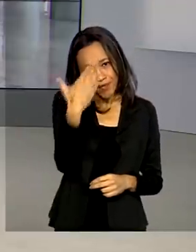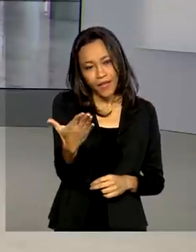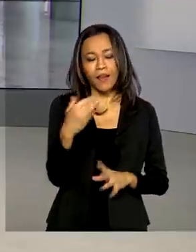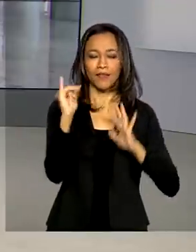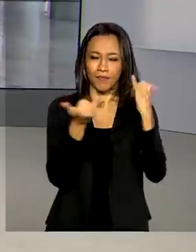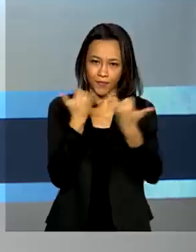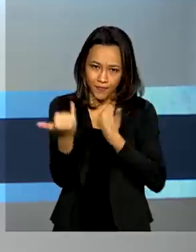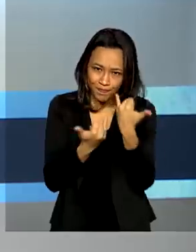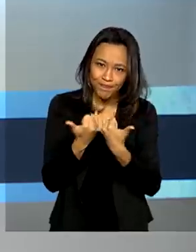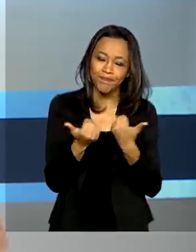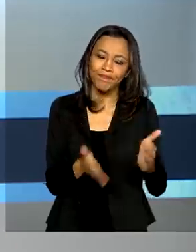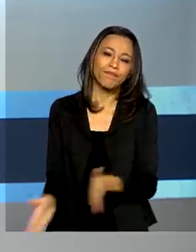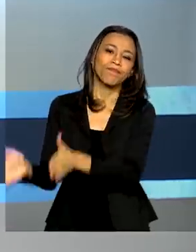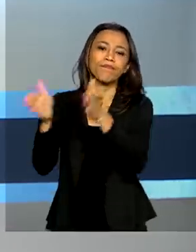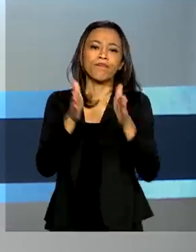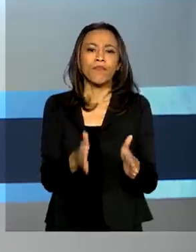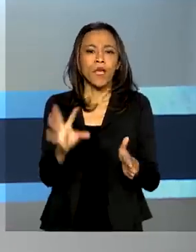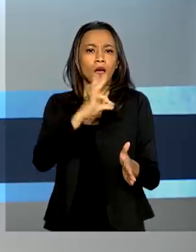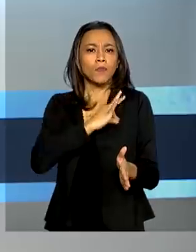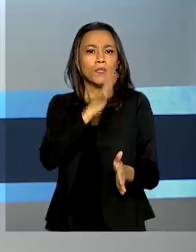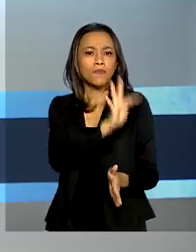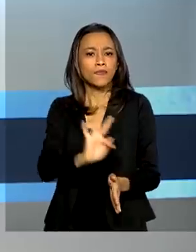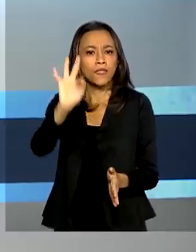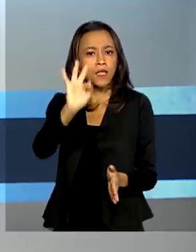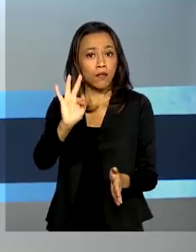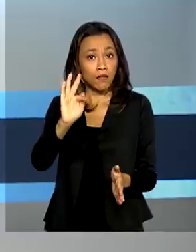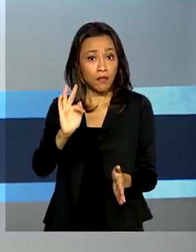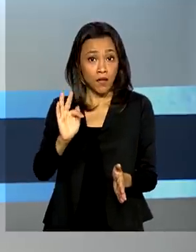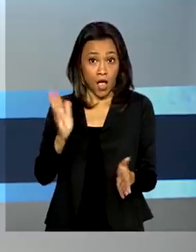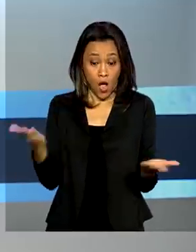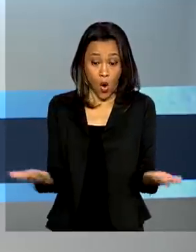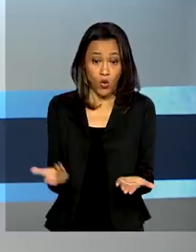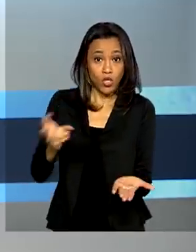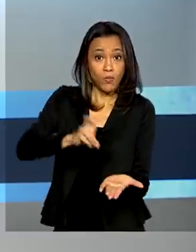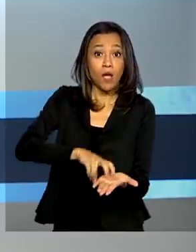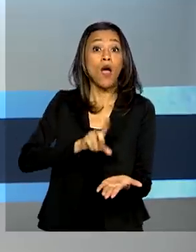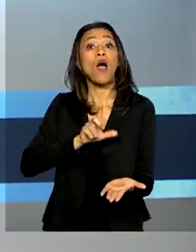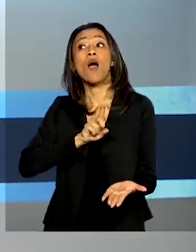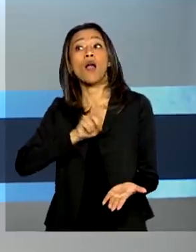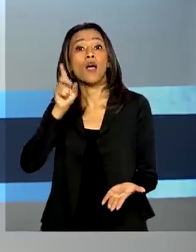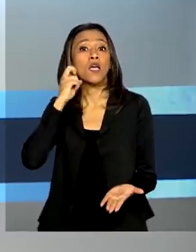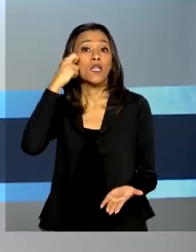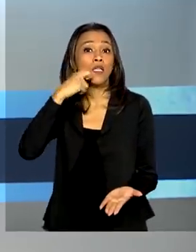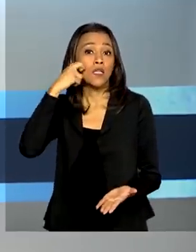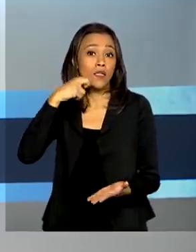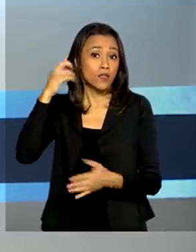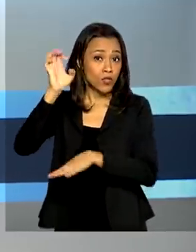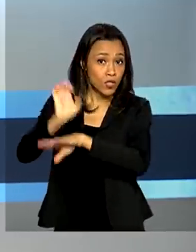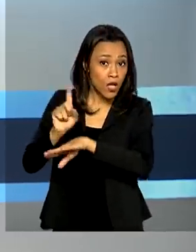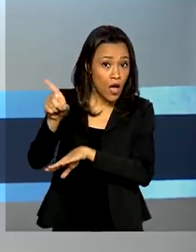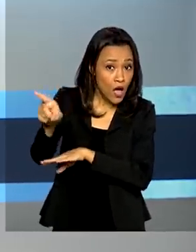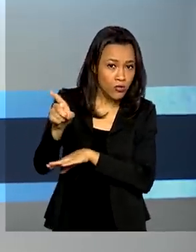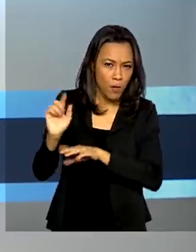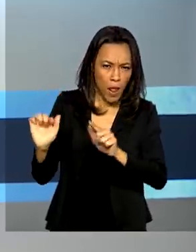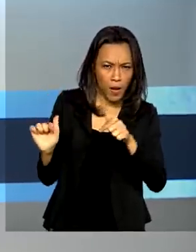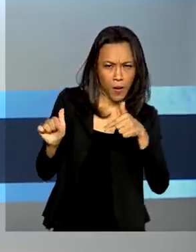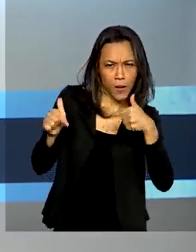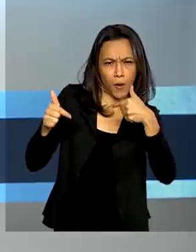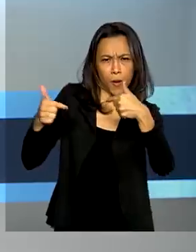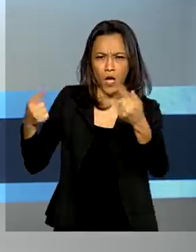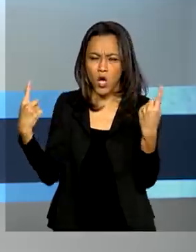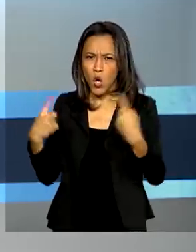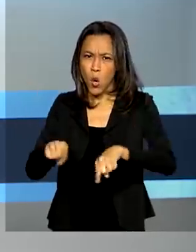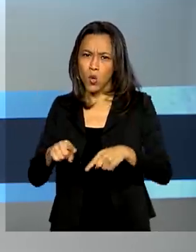pelas suas informações. E a Polícia Federal realiza agora pela manhã, no Rio Grande do Norte, a Operação Storage, de combate à